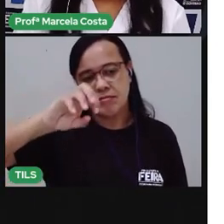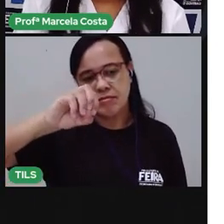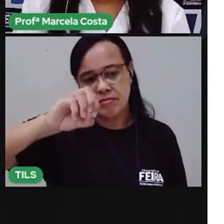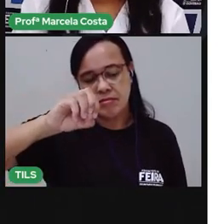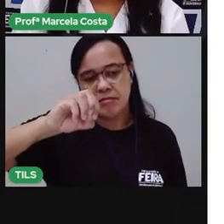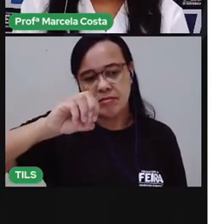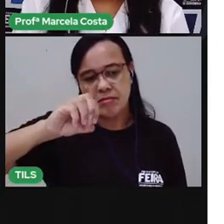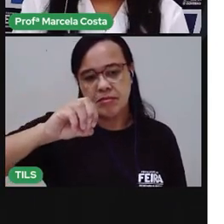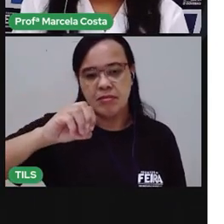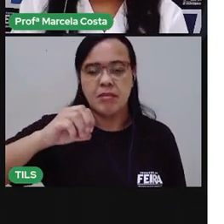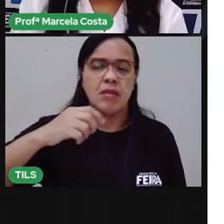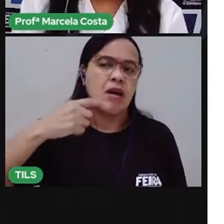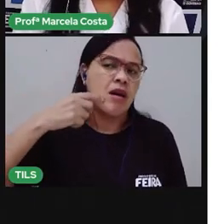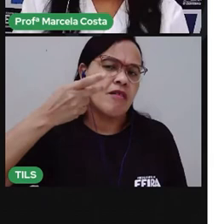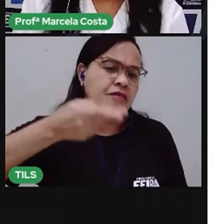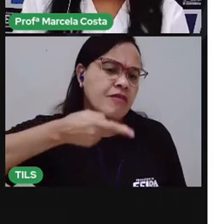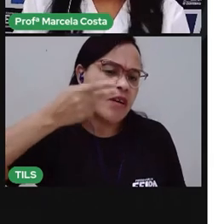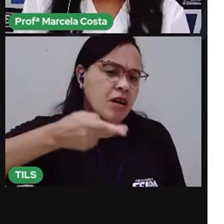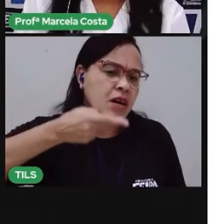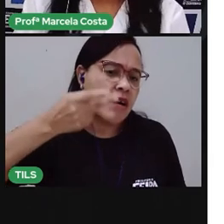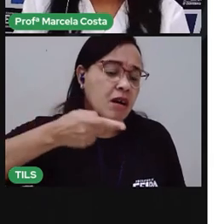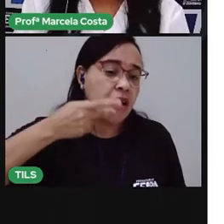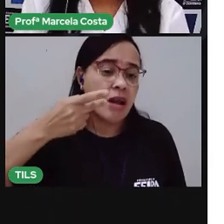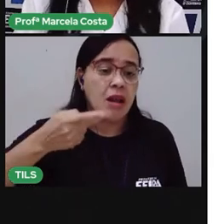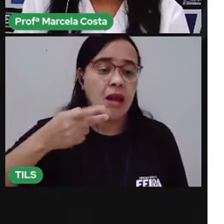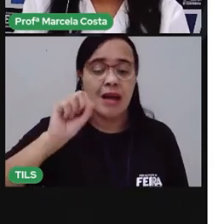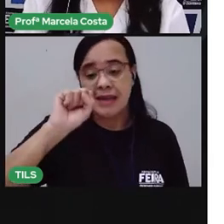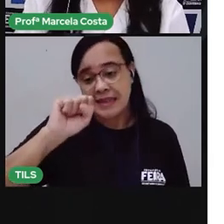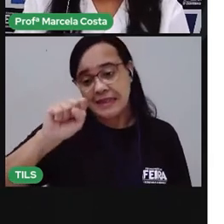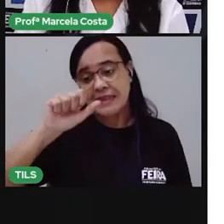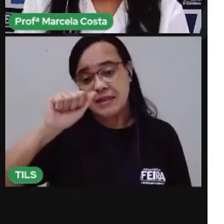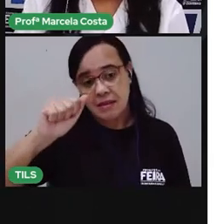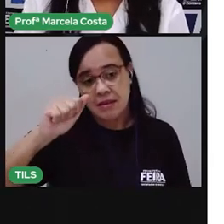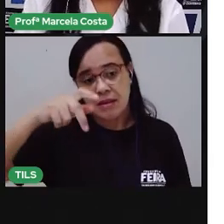vezes você abre a boca pra dizer a palavra sapato?